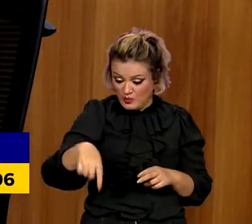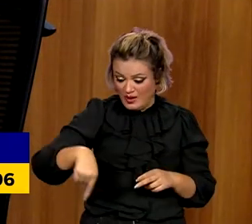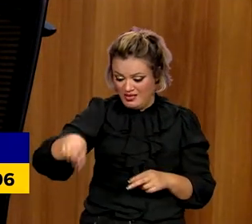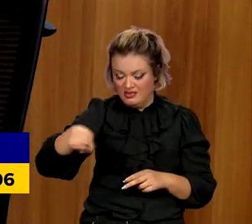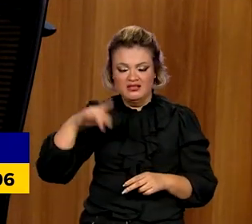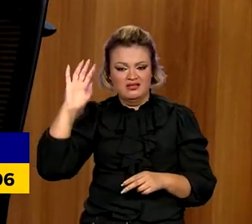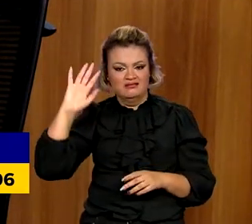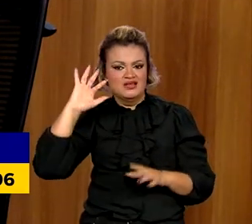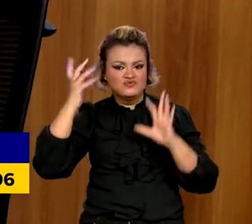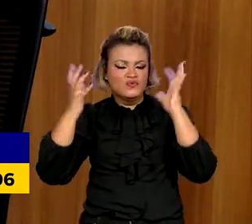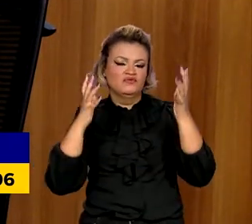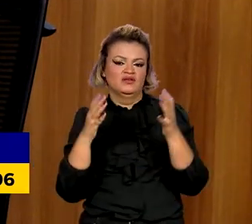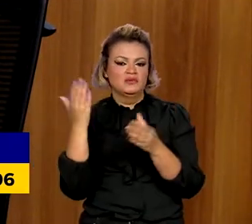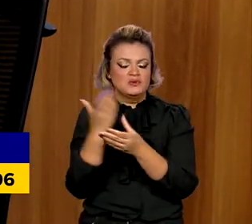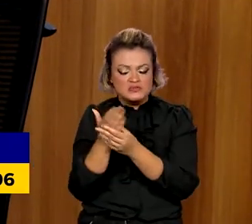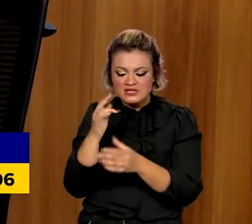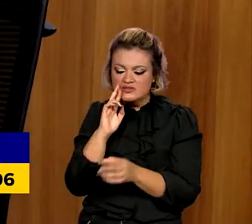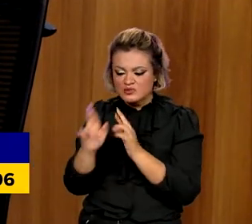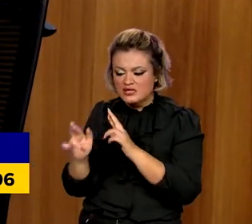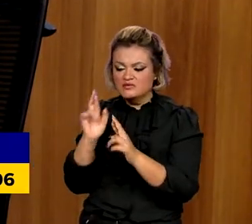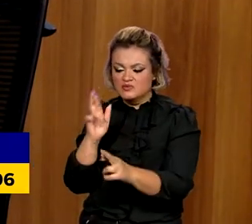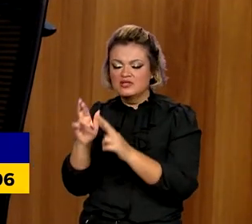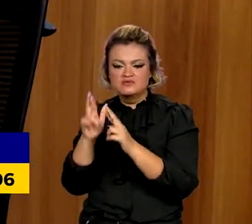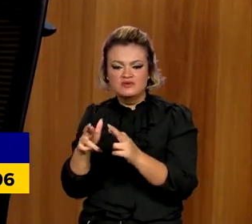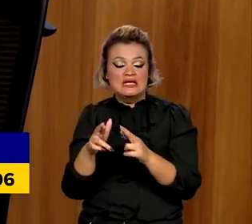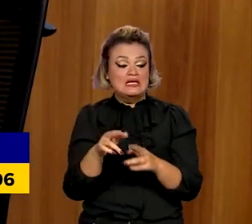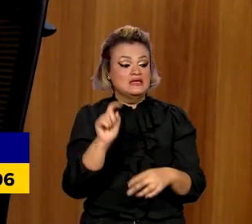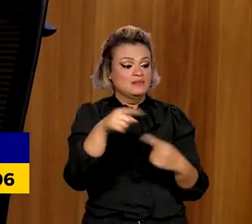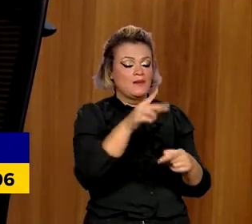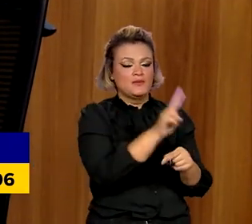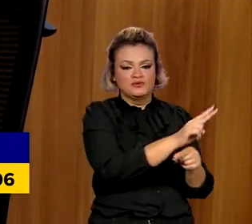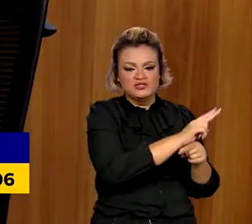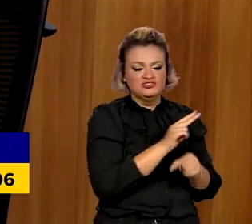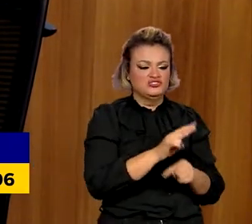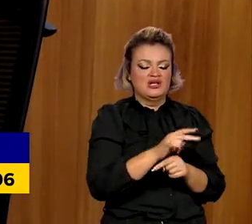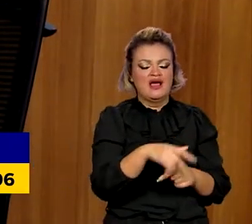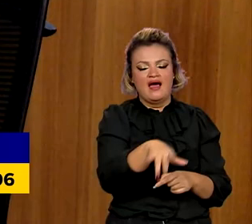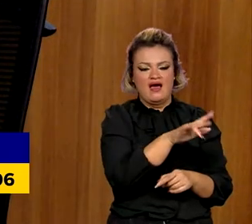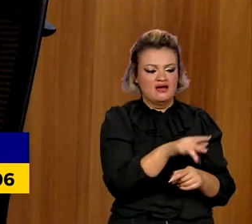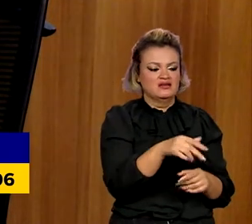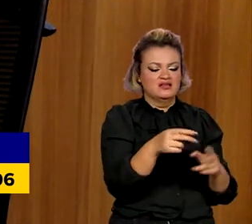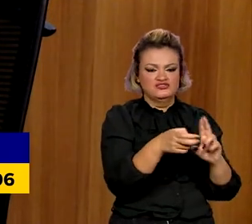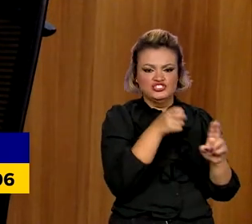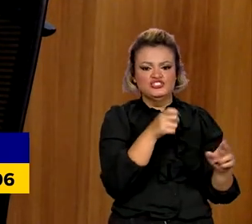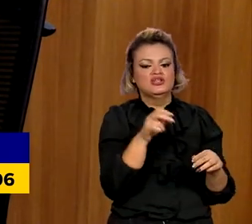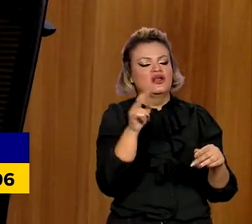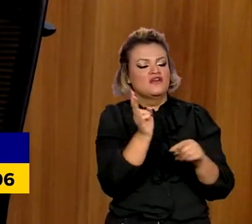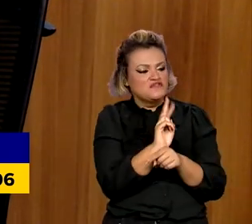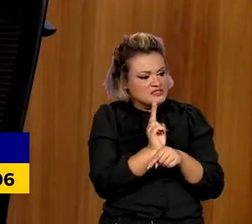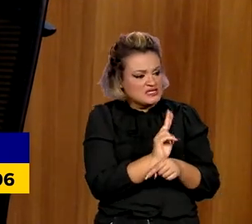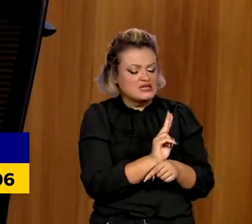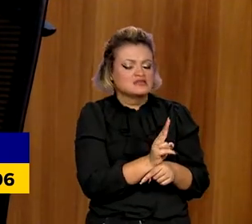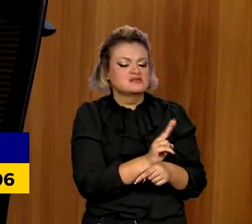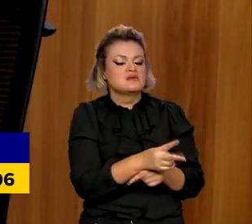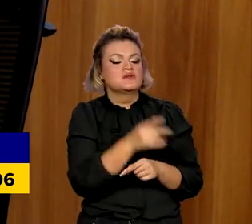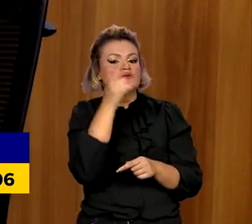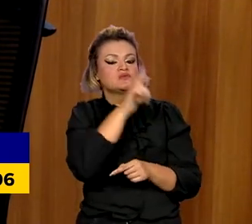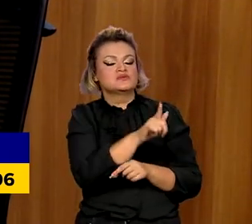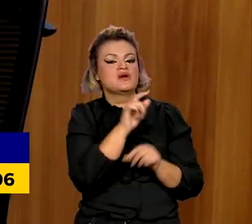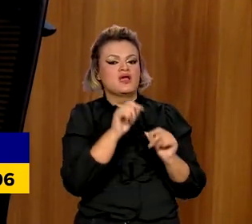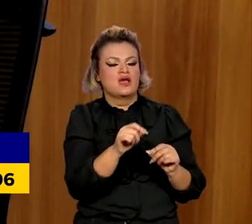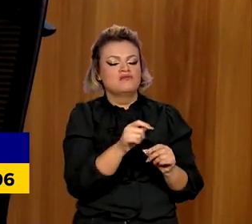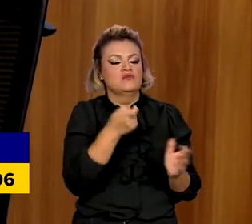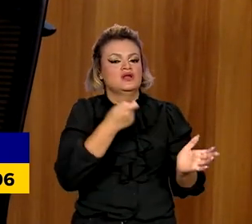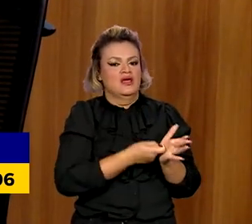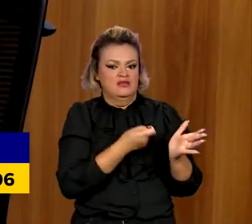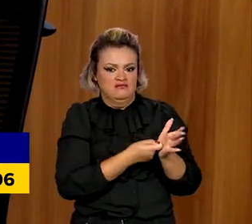e também levar a proteção dos territórios indígenas, fiscalizar, fazer com que se cumpra essa